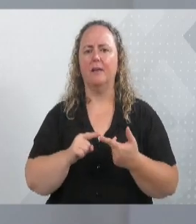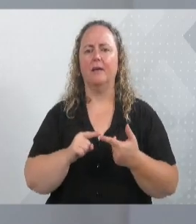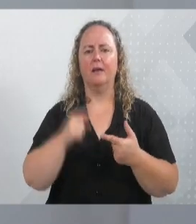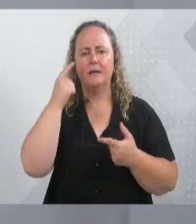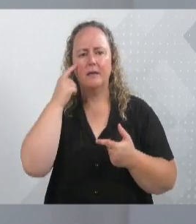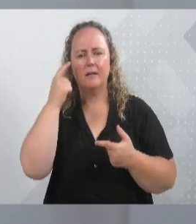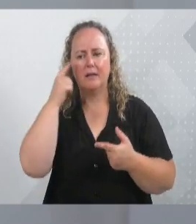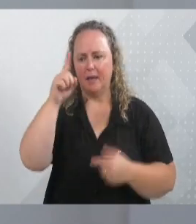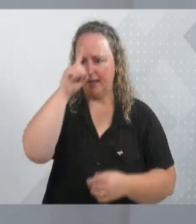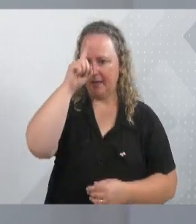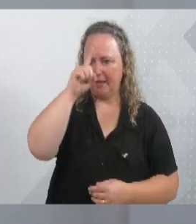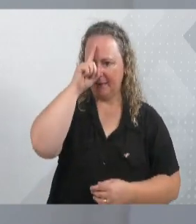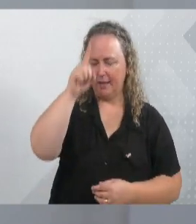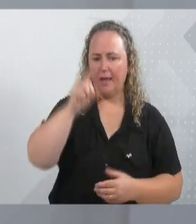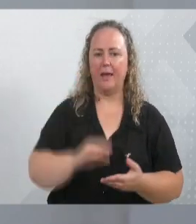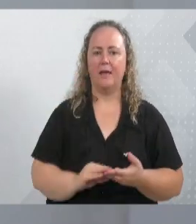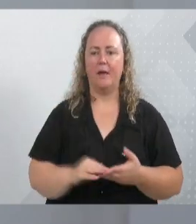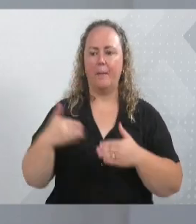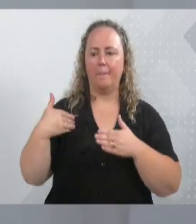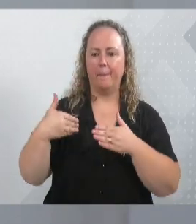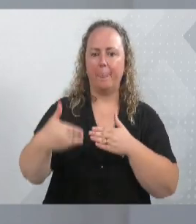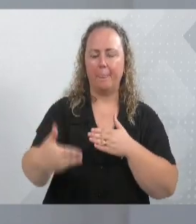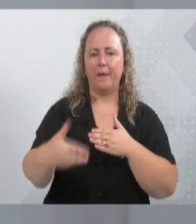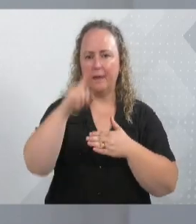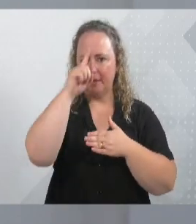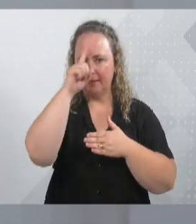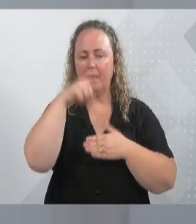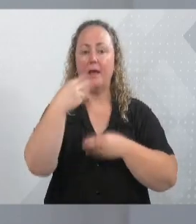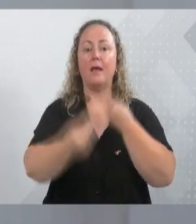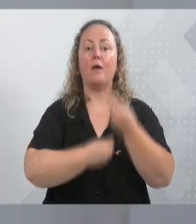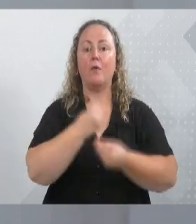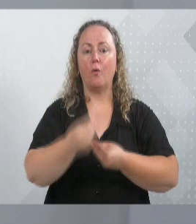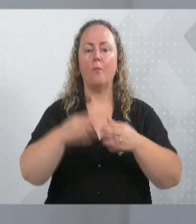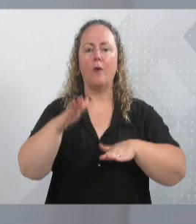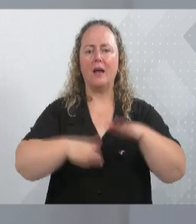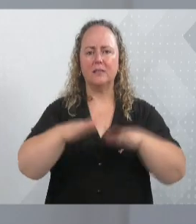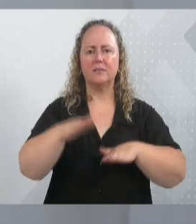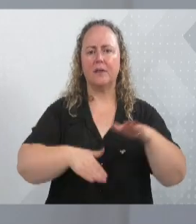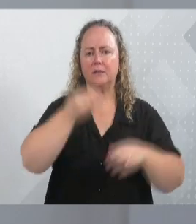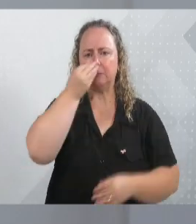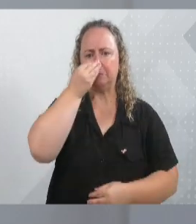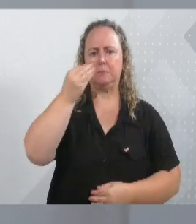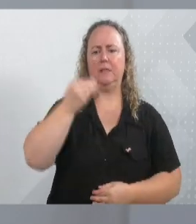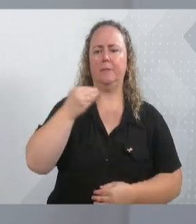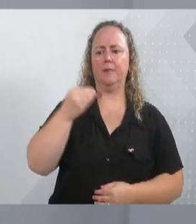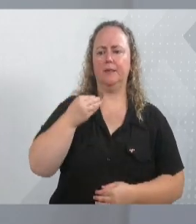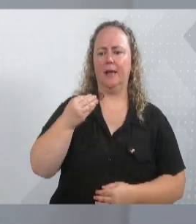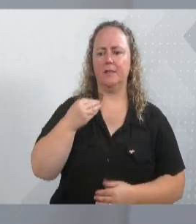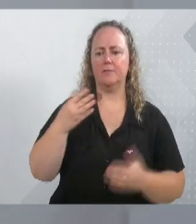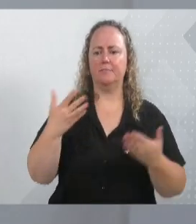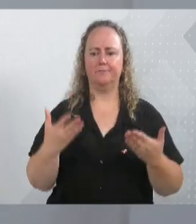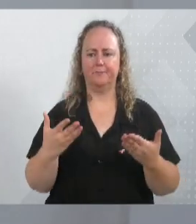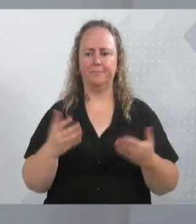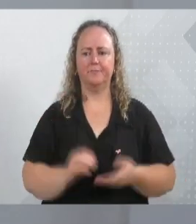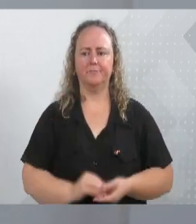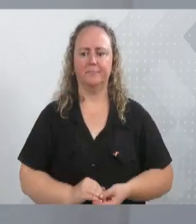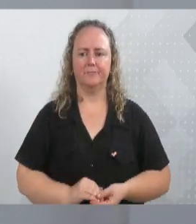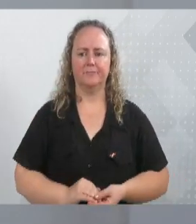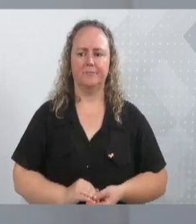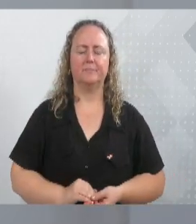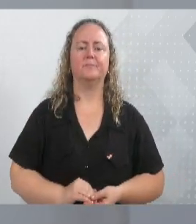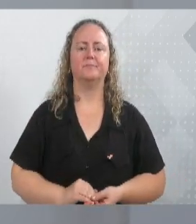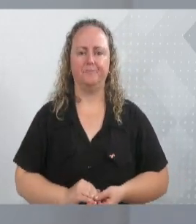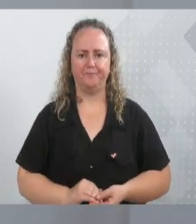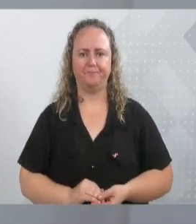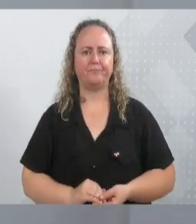ideias, pensar em ideias em médio e longo prazo, muitas vezes nós somos ignorados ou até ridicularizados. Não levam a